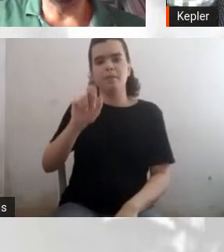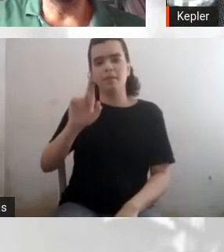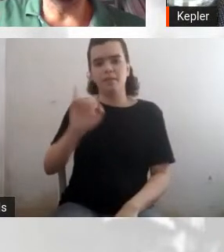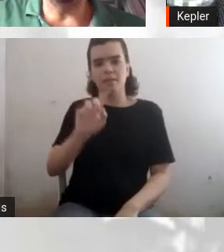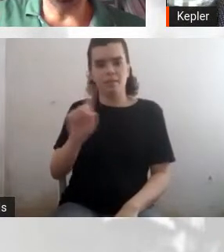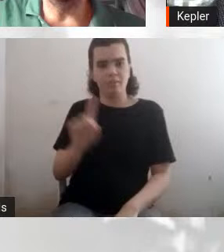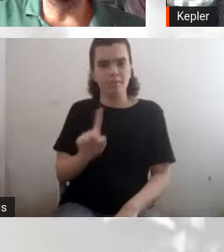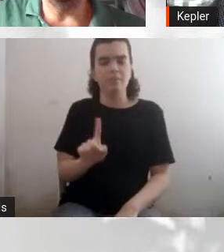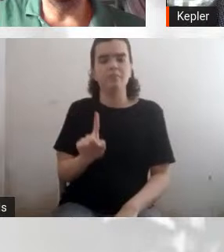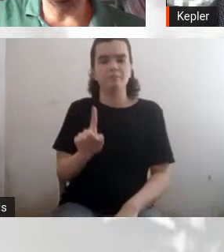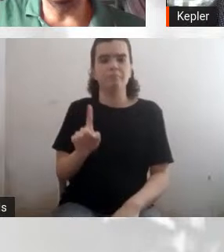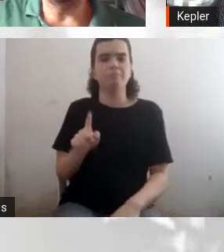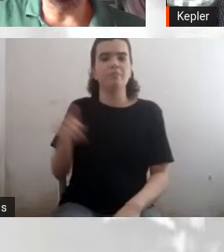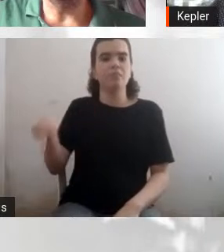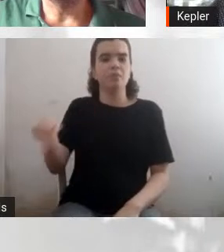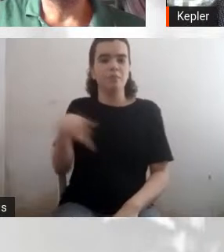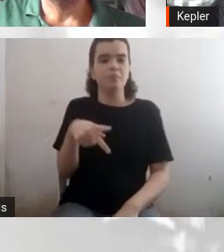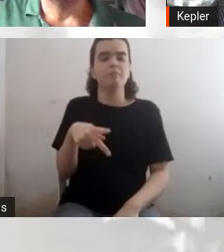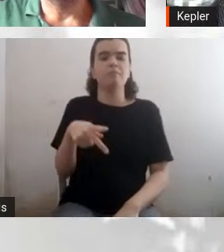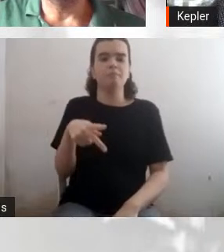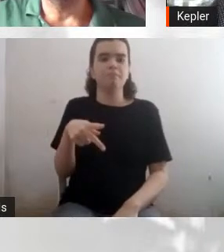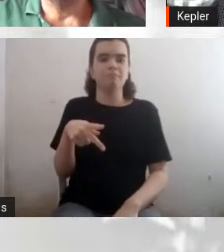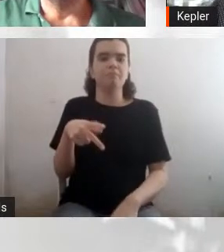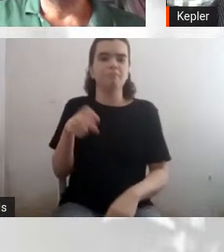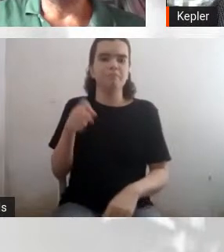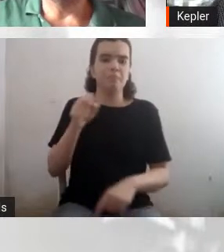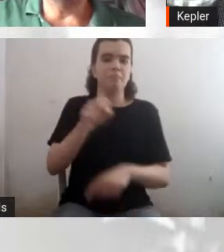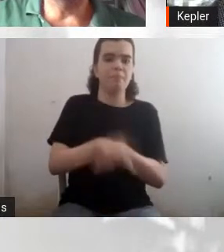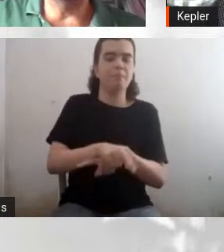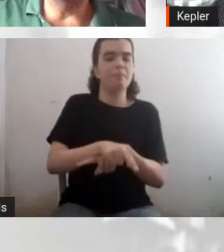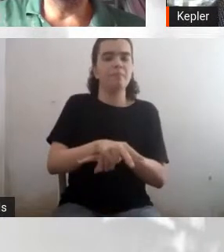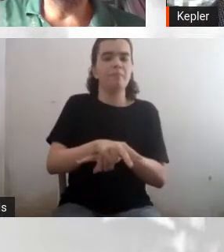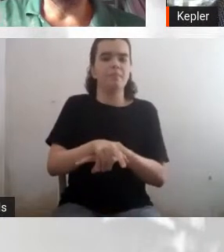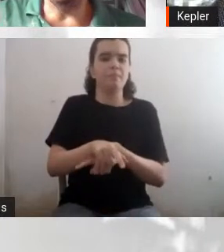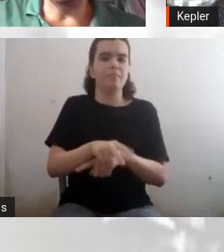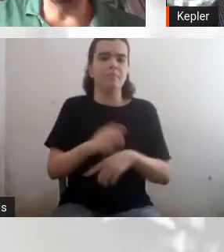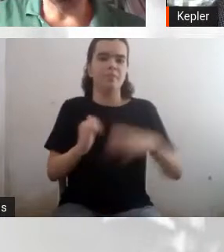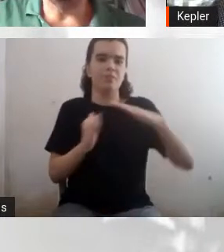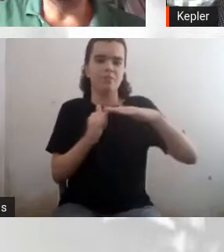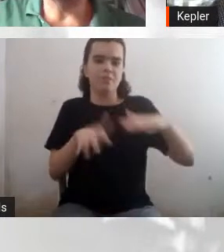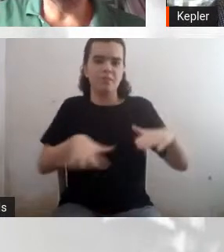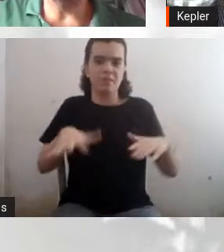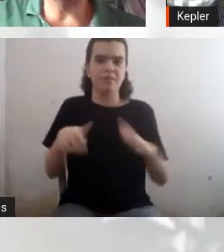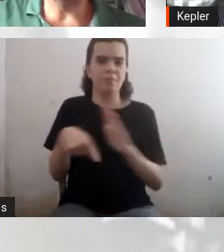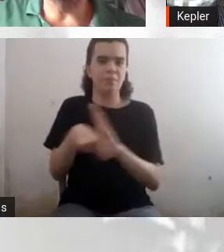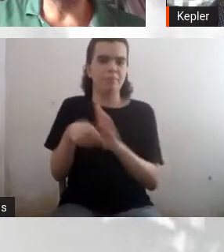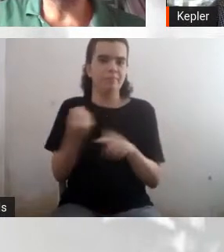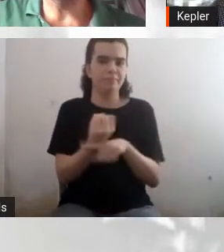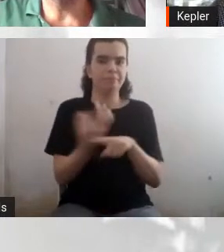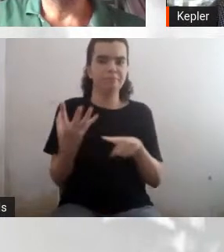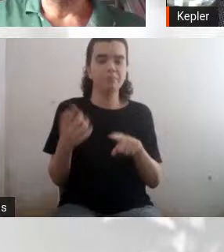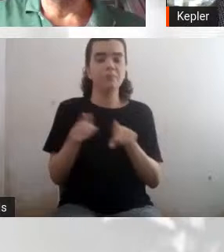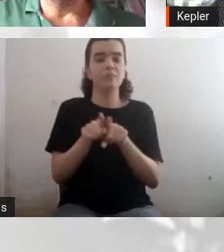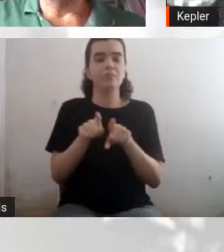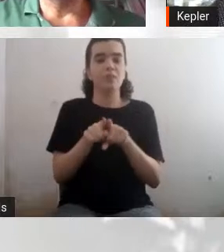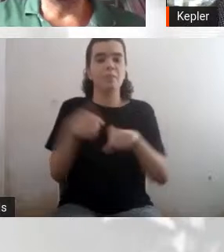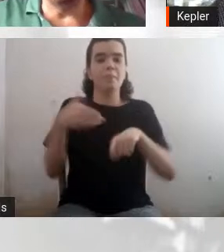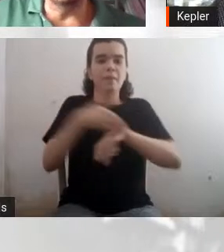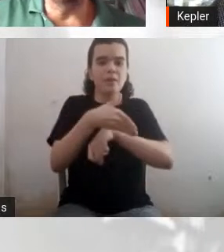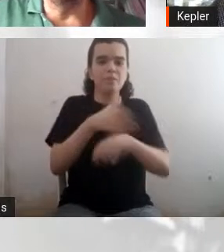professora titular do IAG, né? Membro da Academia Brasileira de Ciências,